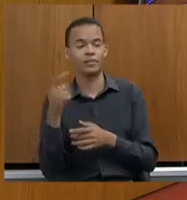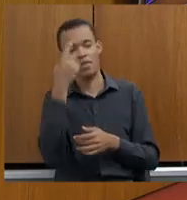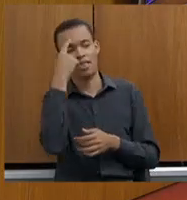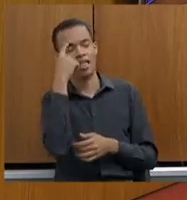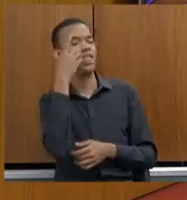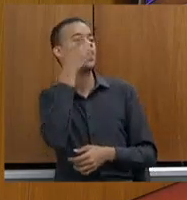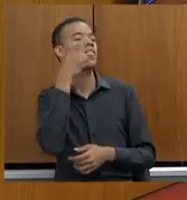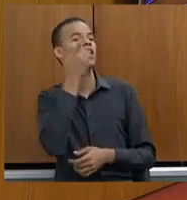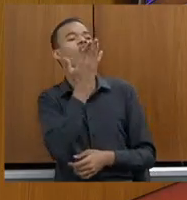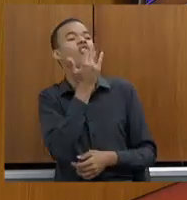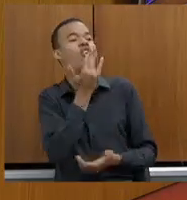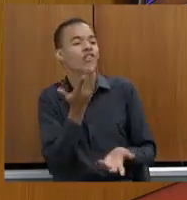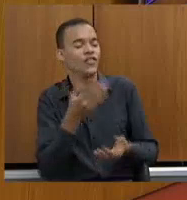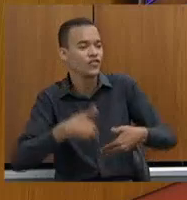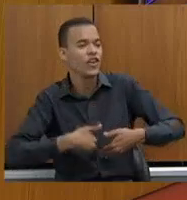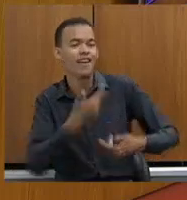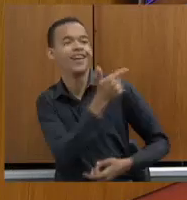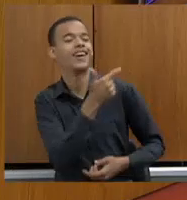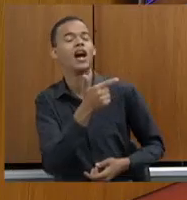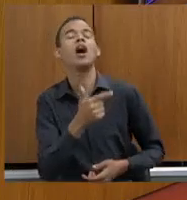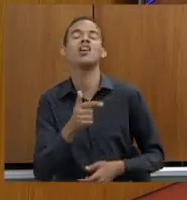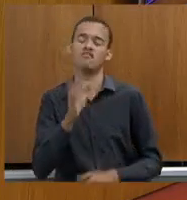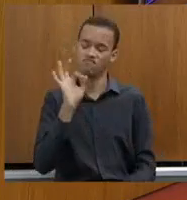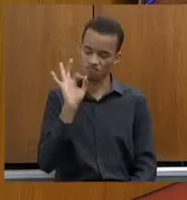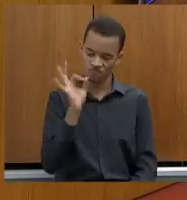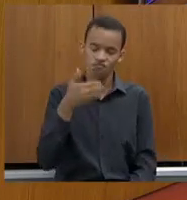almoça também. Então, nós teremos aqui receber